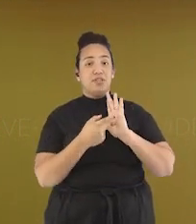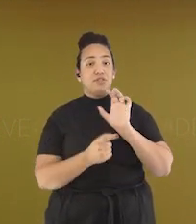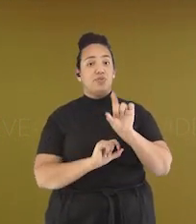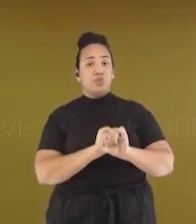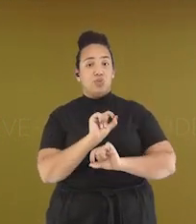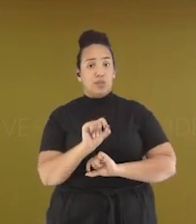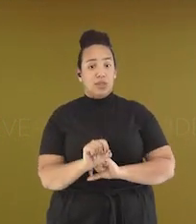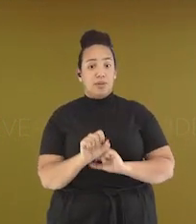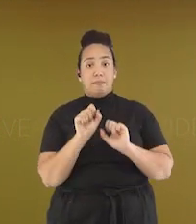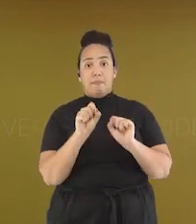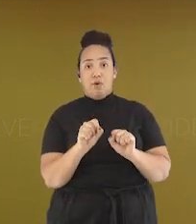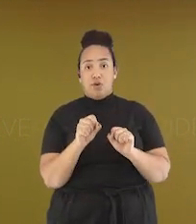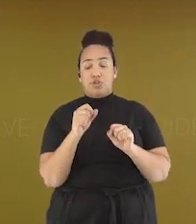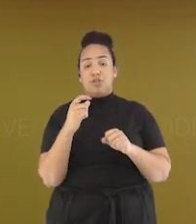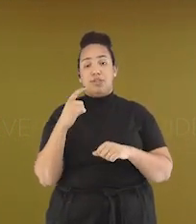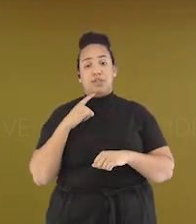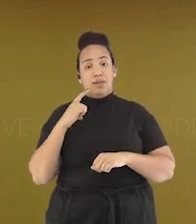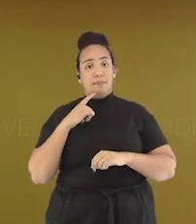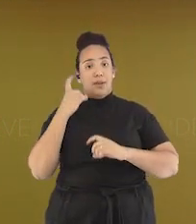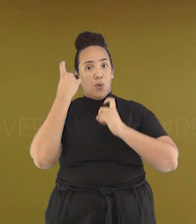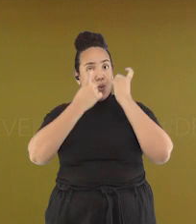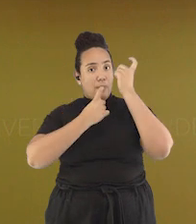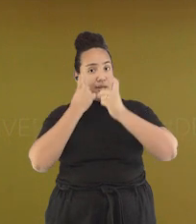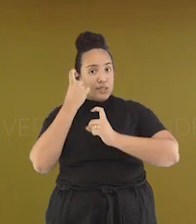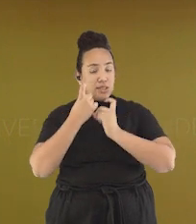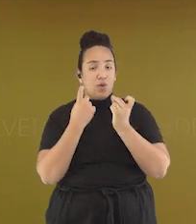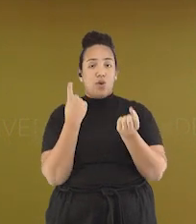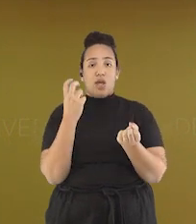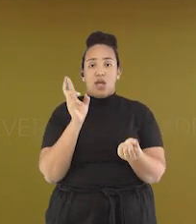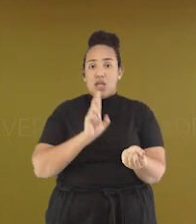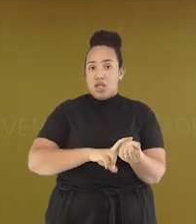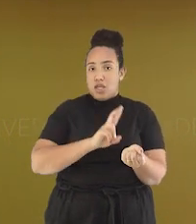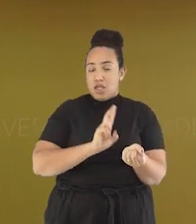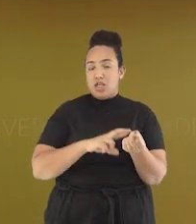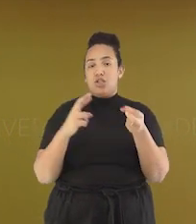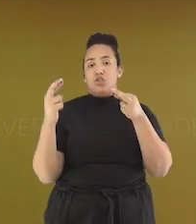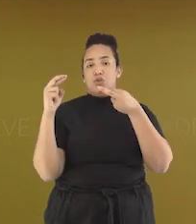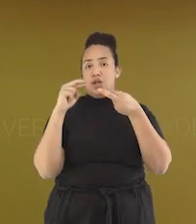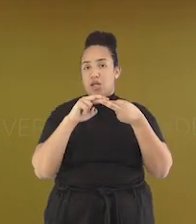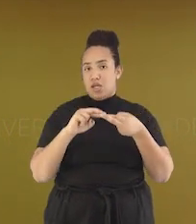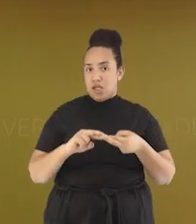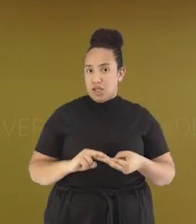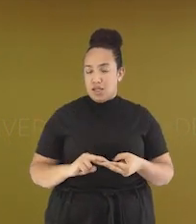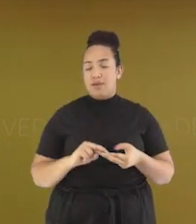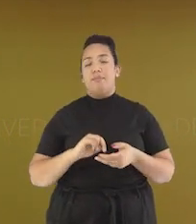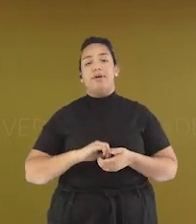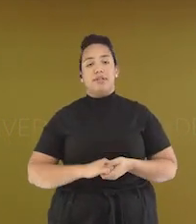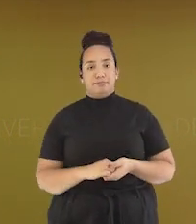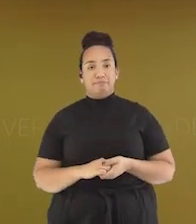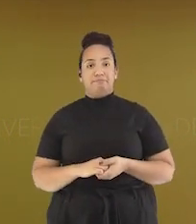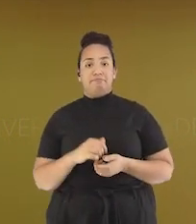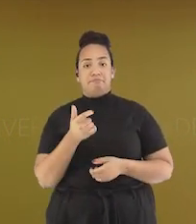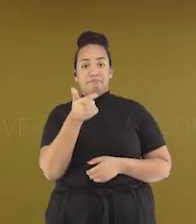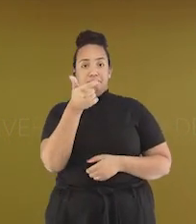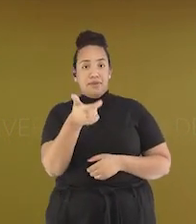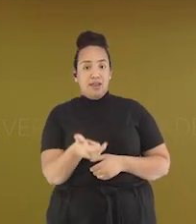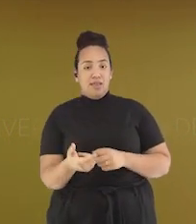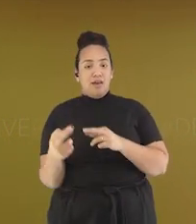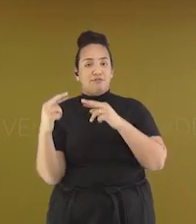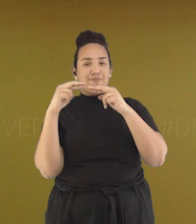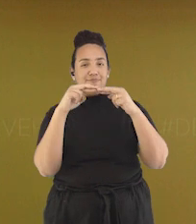preocupação com o ritmo, a seleção de palavras, a rima. Enfim, com a musicalidade das palavras.